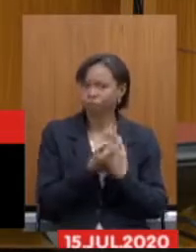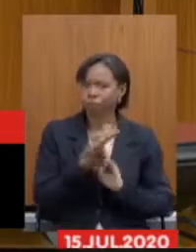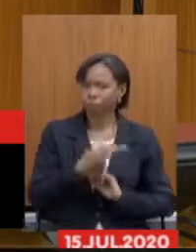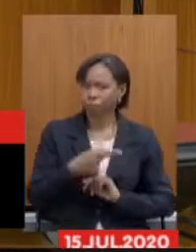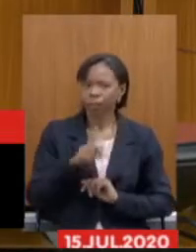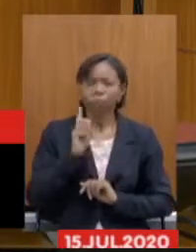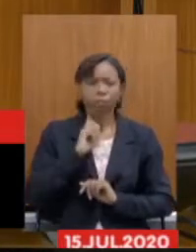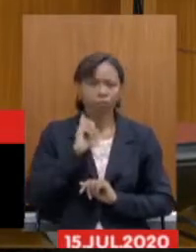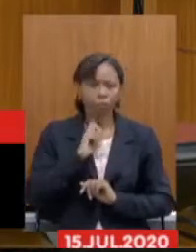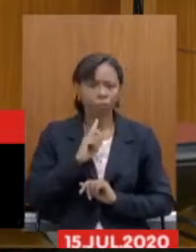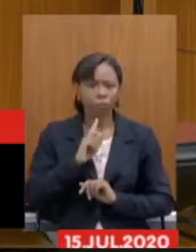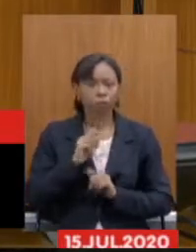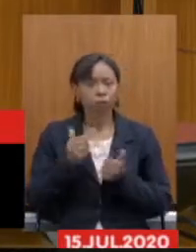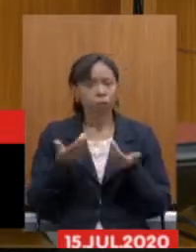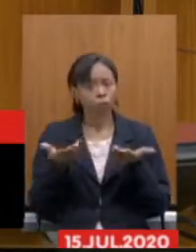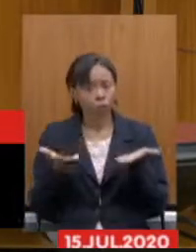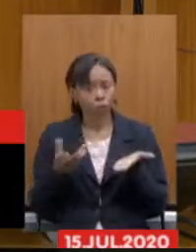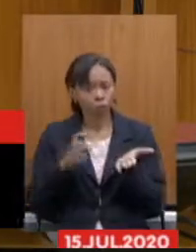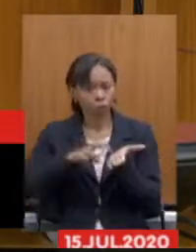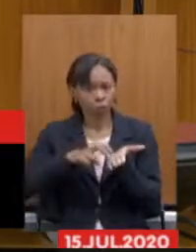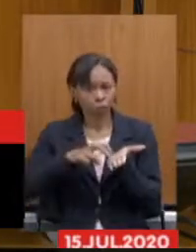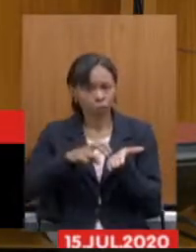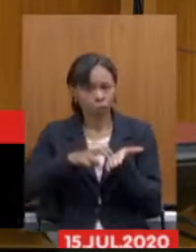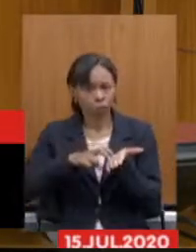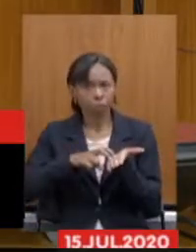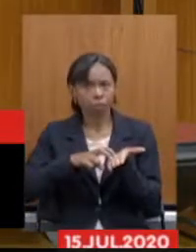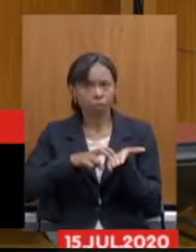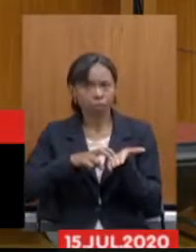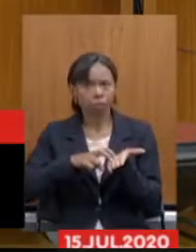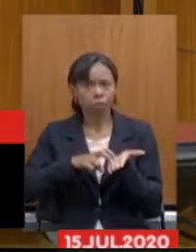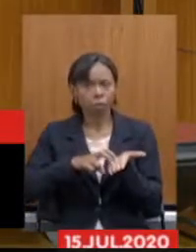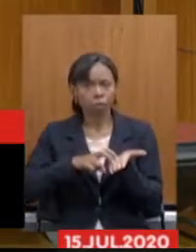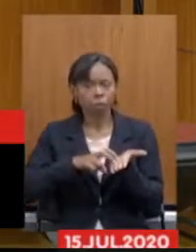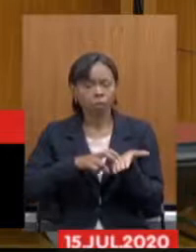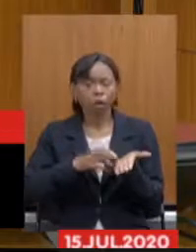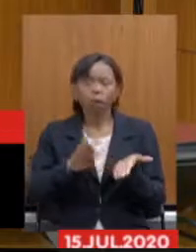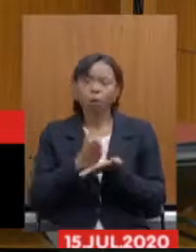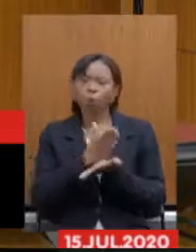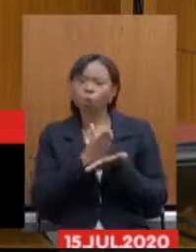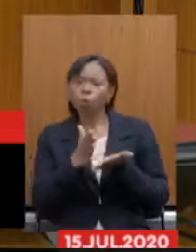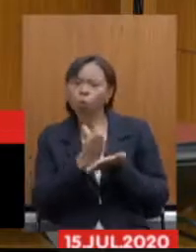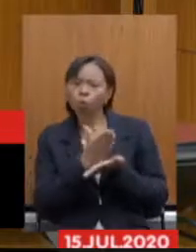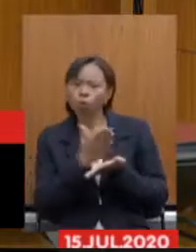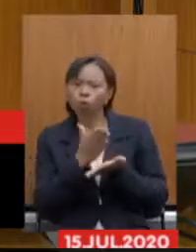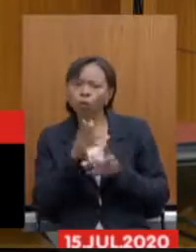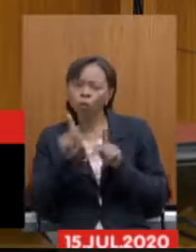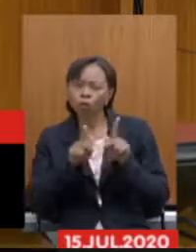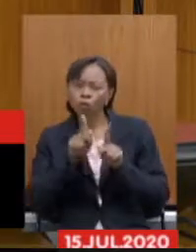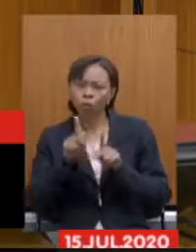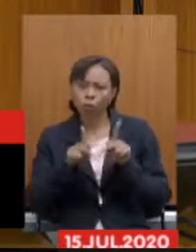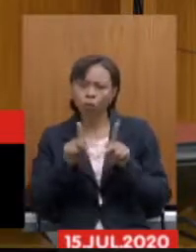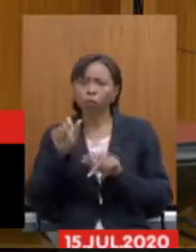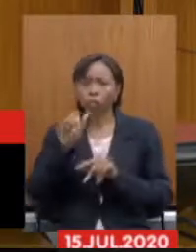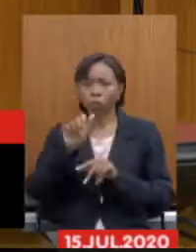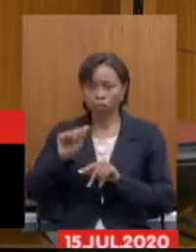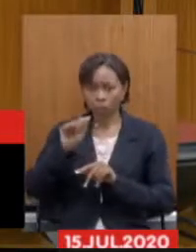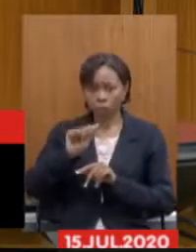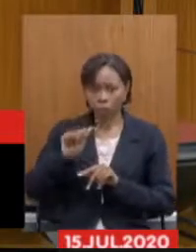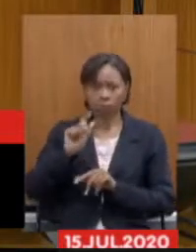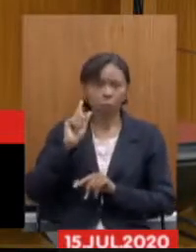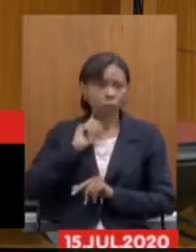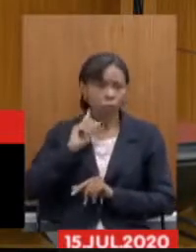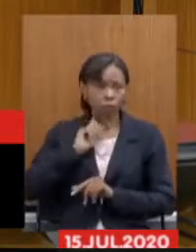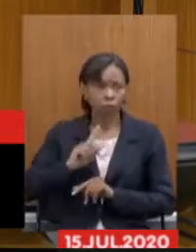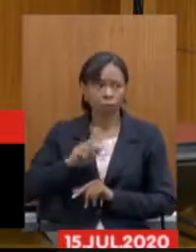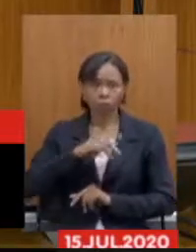nesta manhã, para trazer também algumas contribuições da Associação Mineira do Ministério